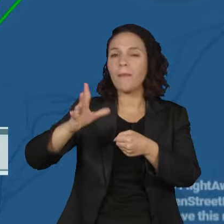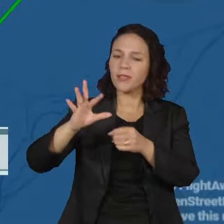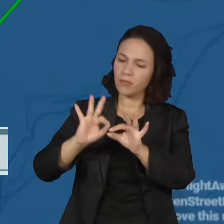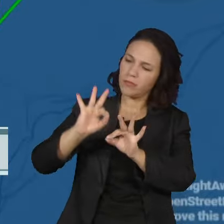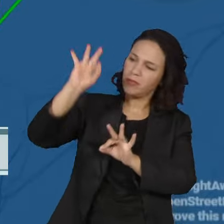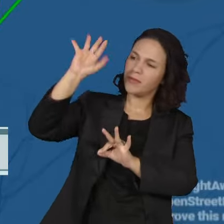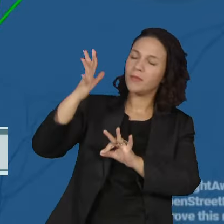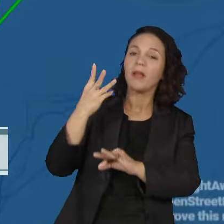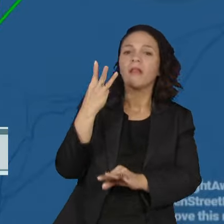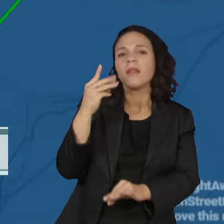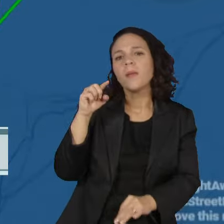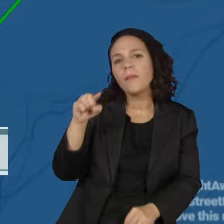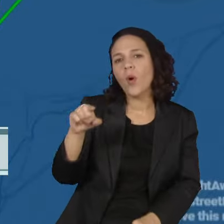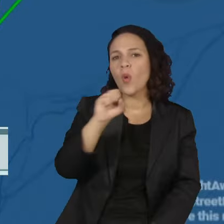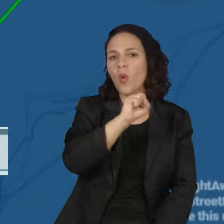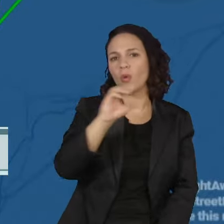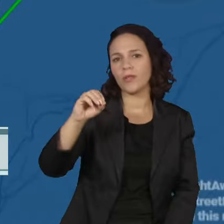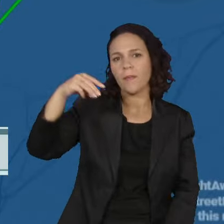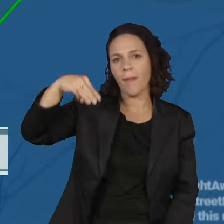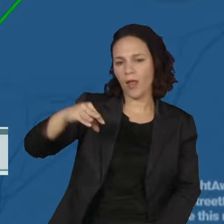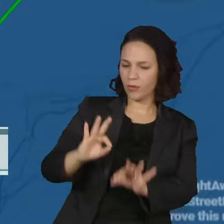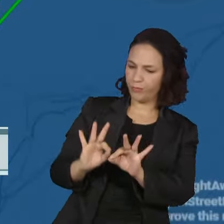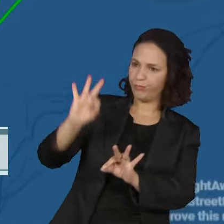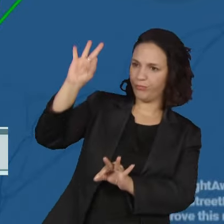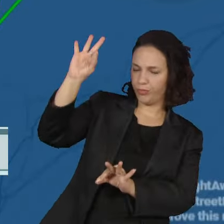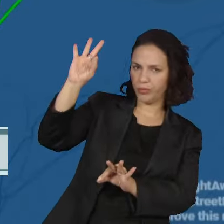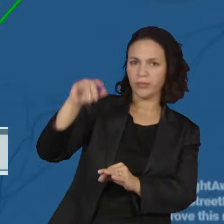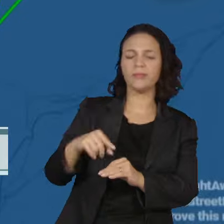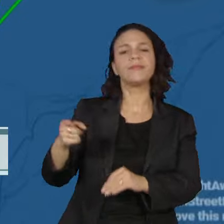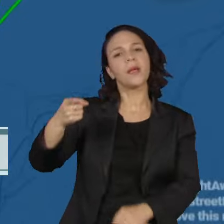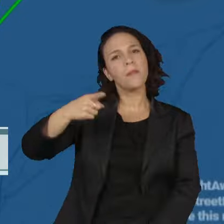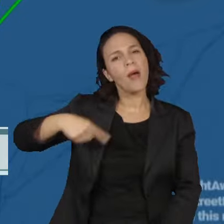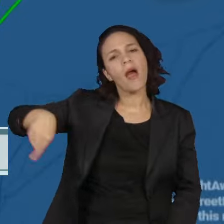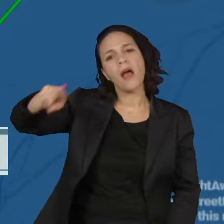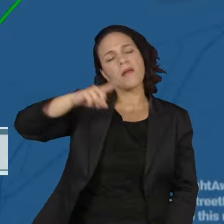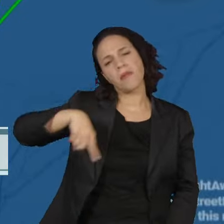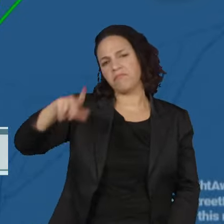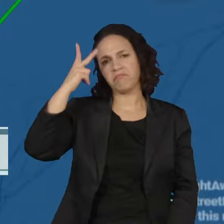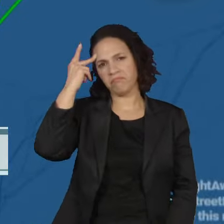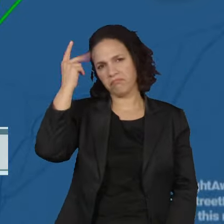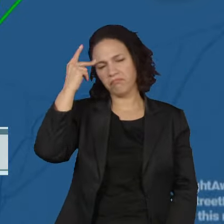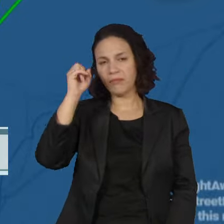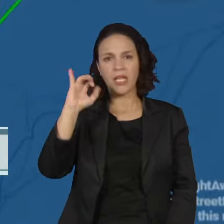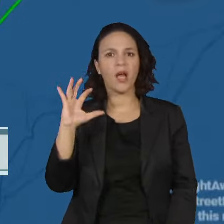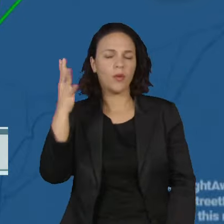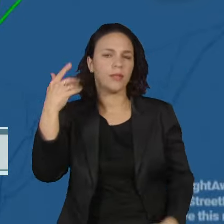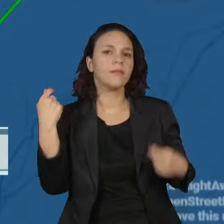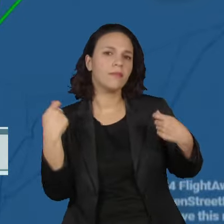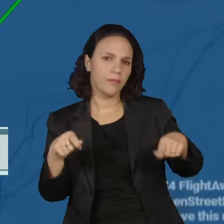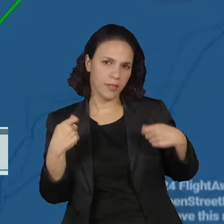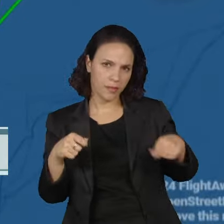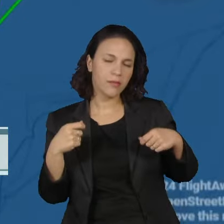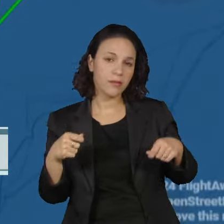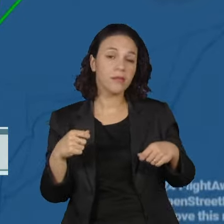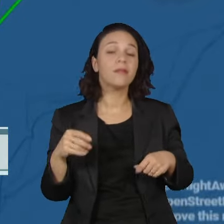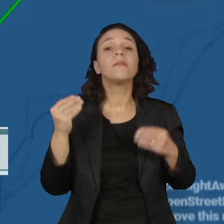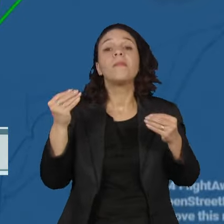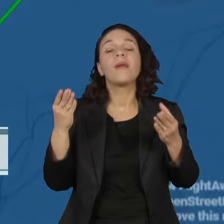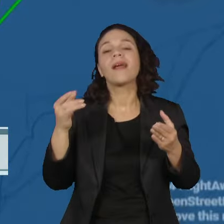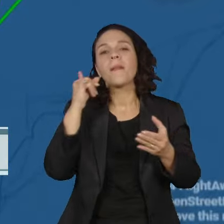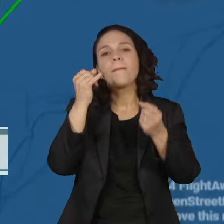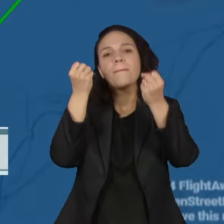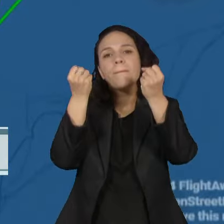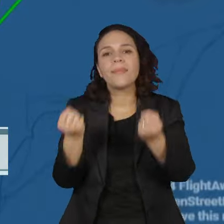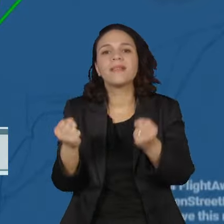cerca de 3.800 metros do solo. Esse procedimento é padrão em casos como esse e essencial para diminuir o